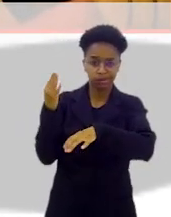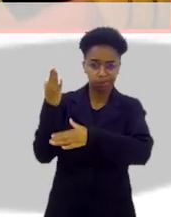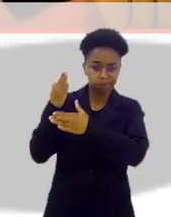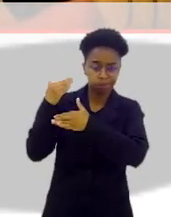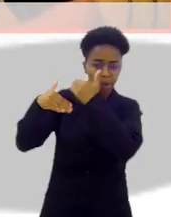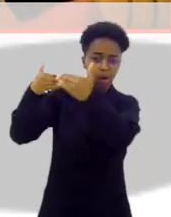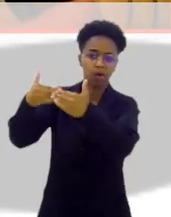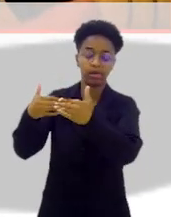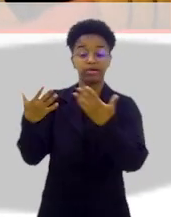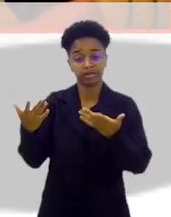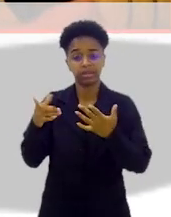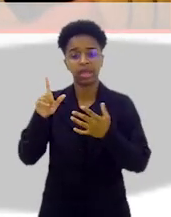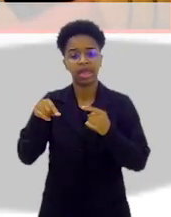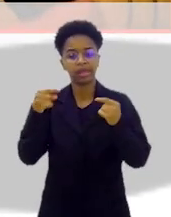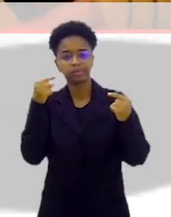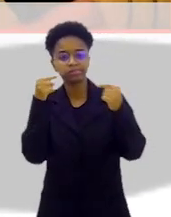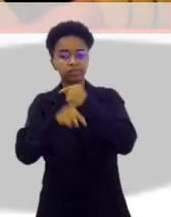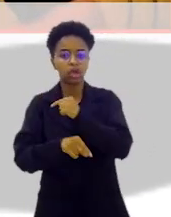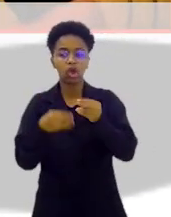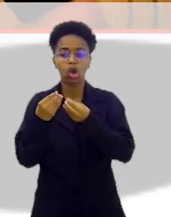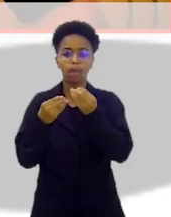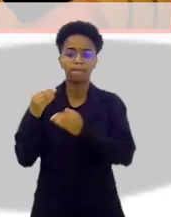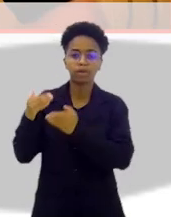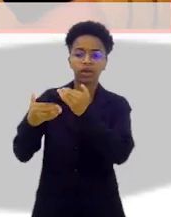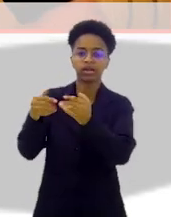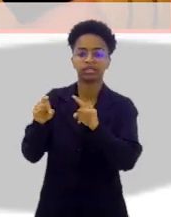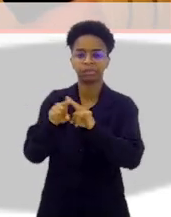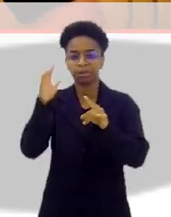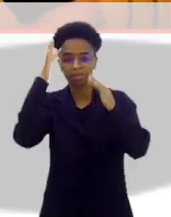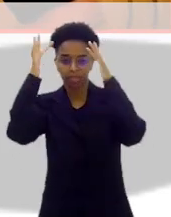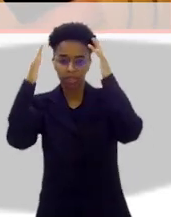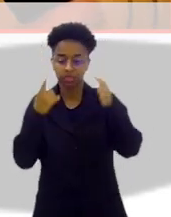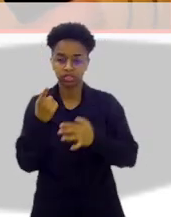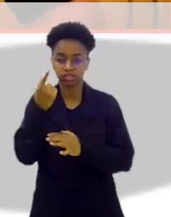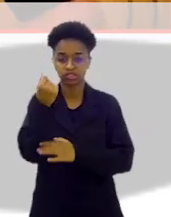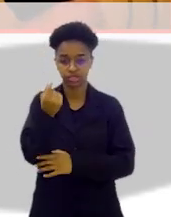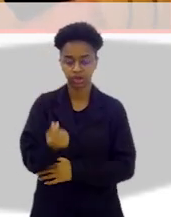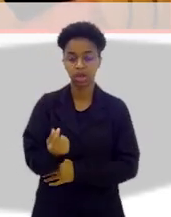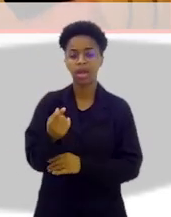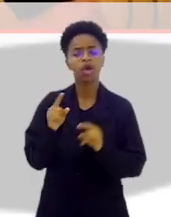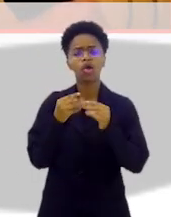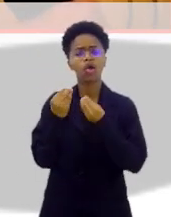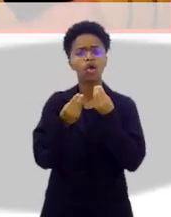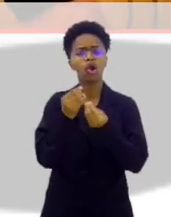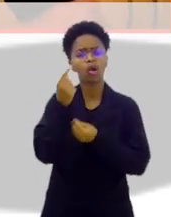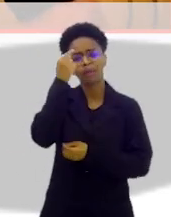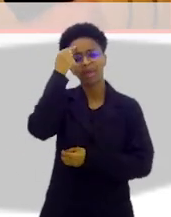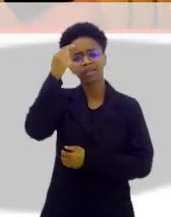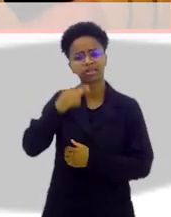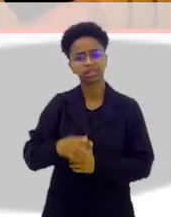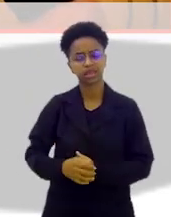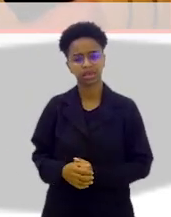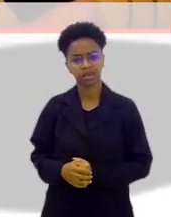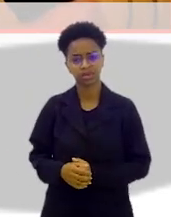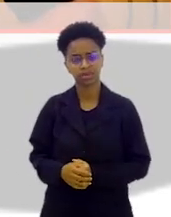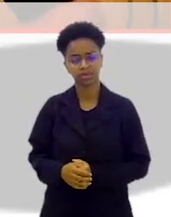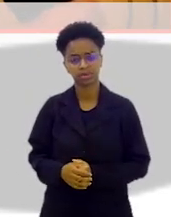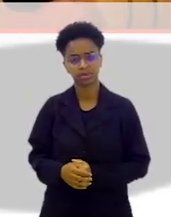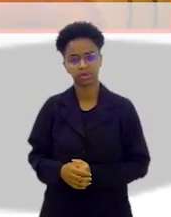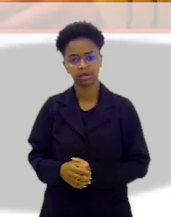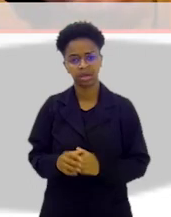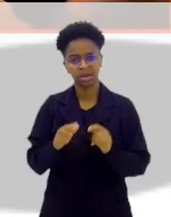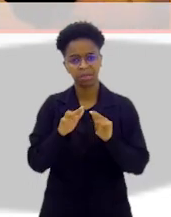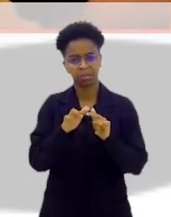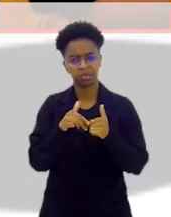o progresso e as ilusões monetárias que existem por aí. E a inspiração para esse livro veio de quê? Foi de